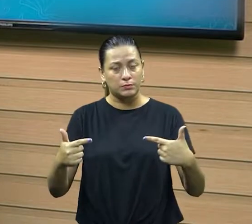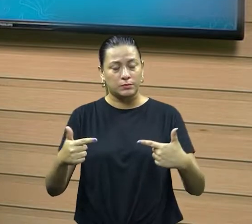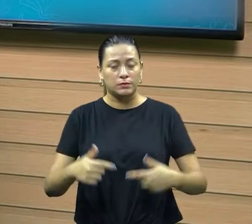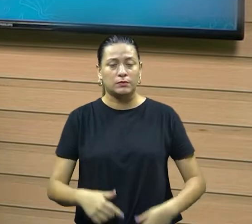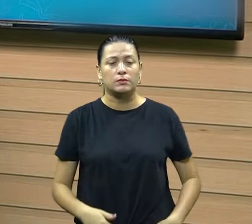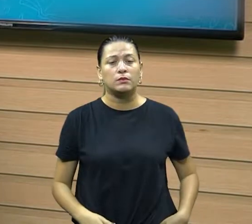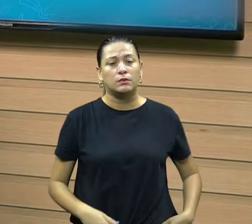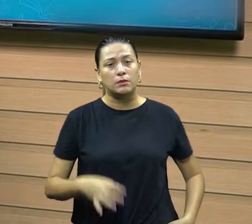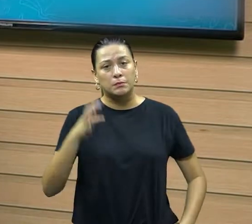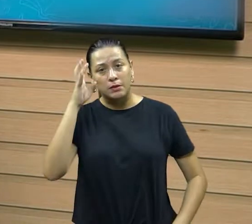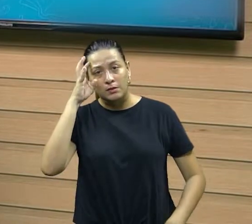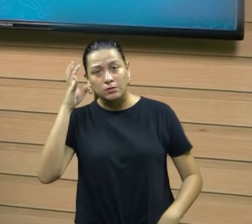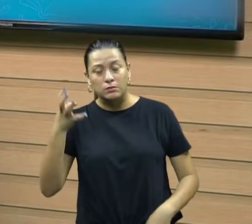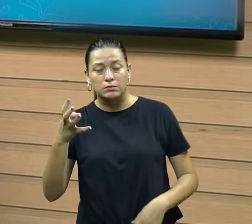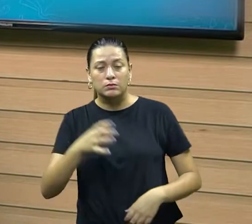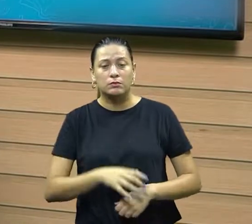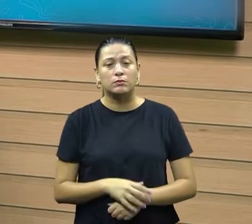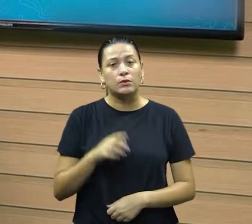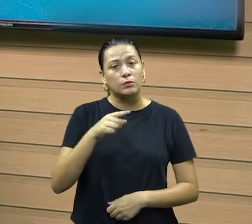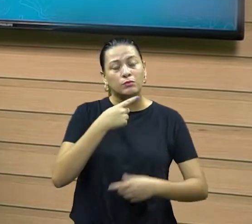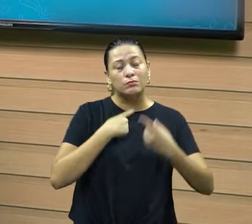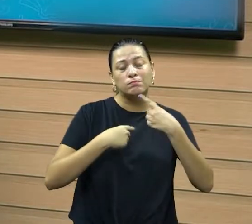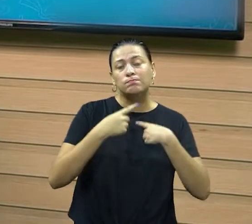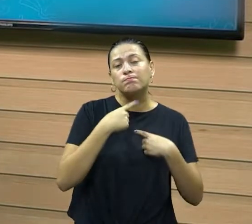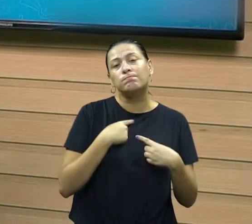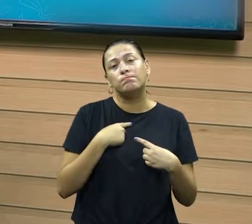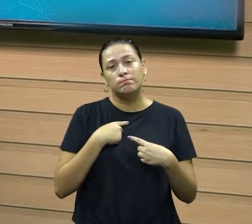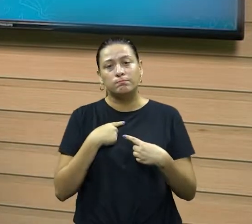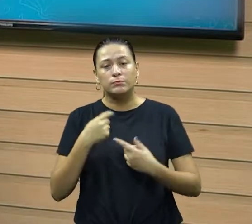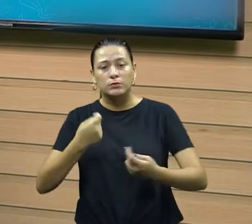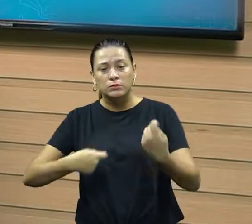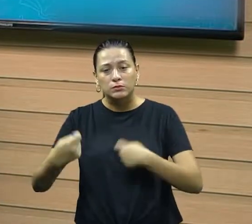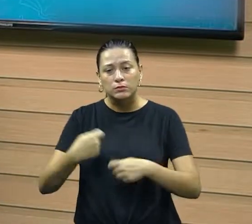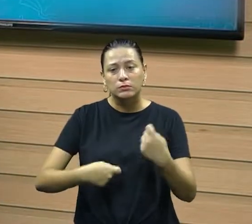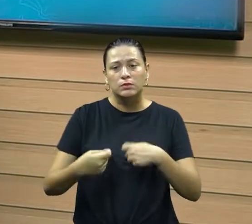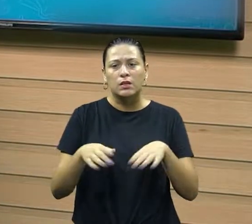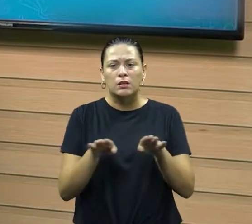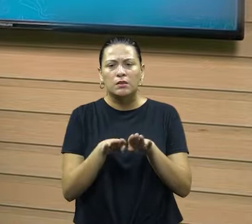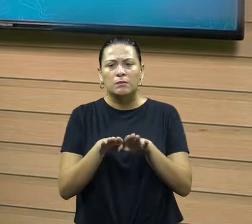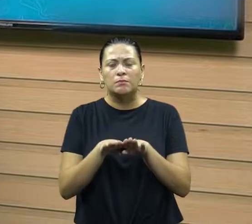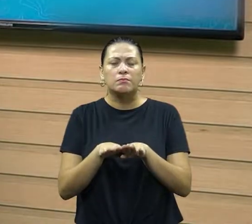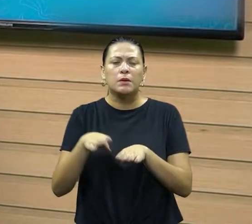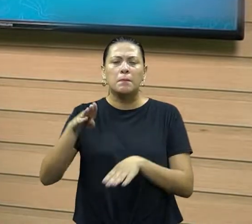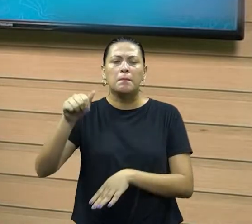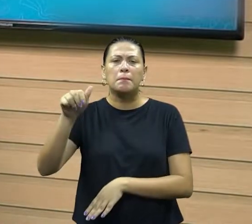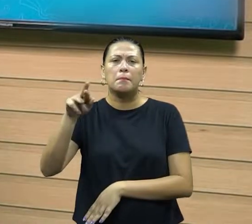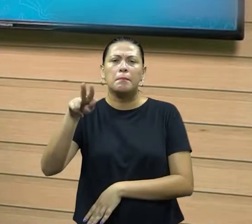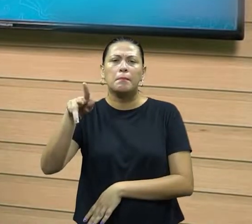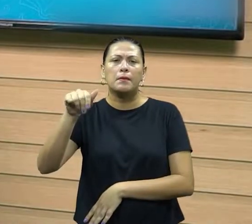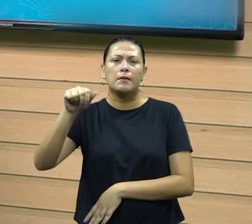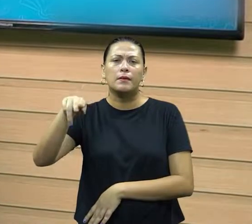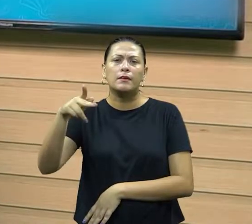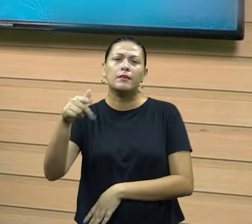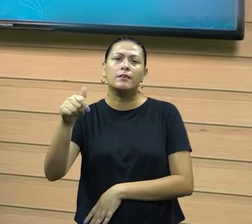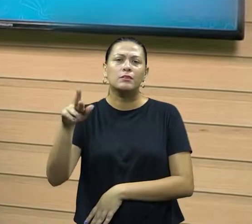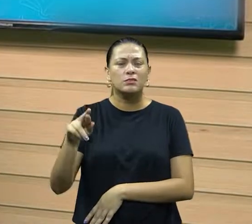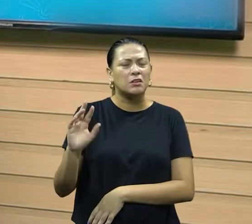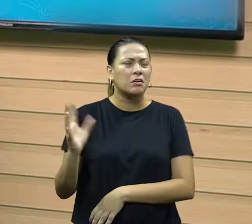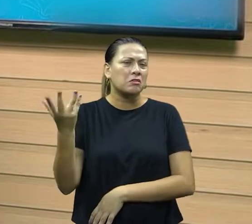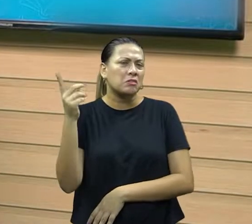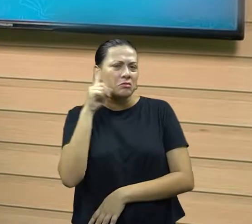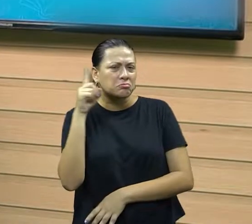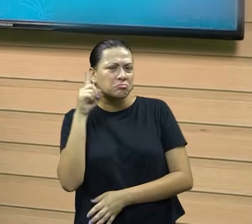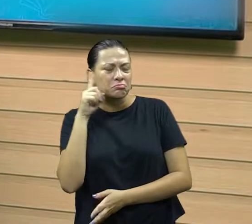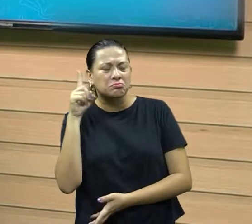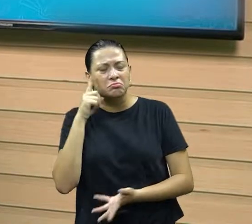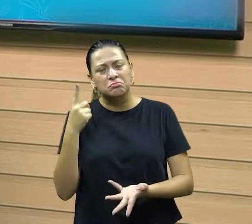né, para tentar resolver naquilo que se deseja negociar. E outra coisa, a questão do barganhar. Isso acontece, como eu falei para vocês, como ela acontece muito no nosso dia